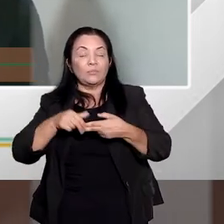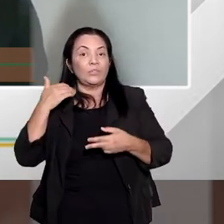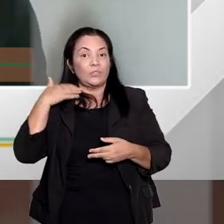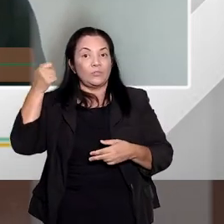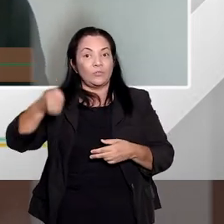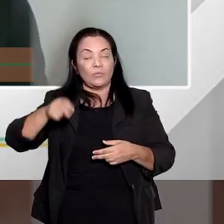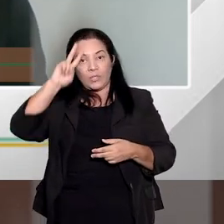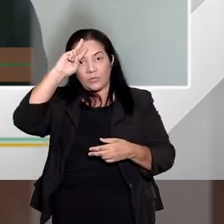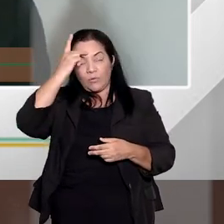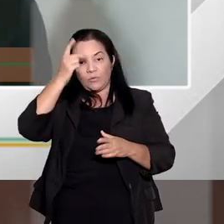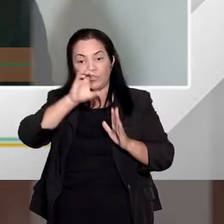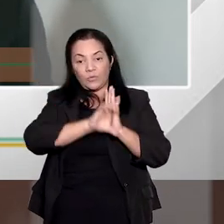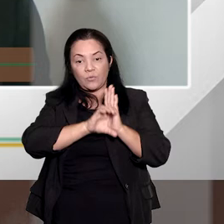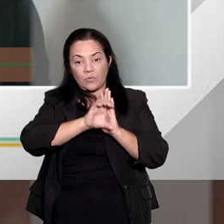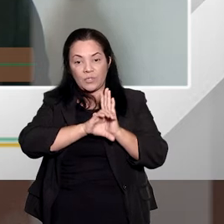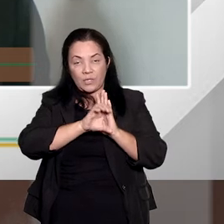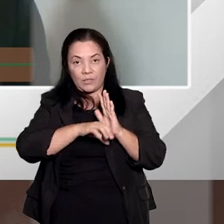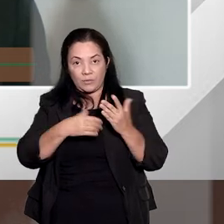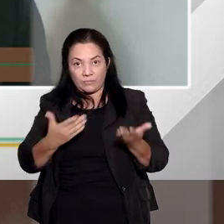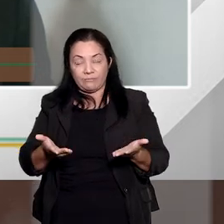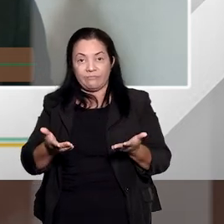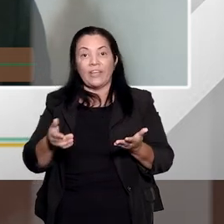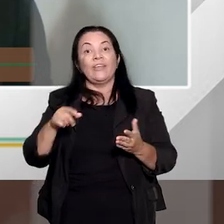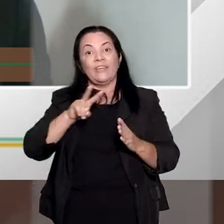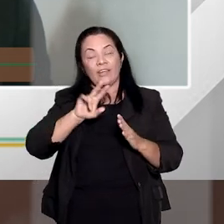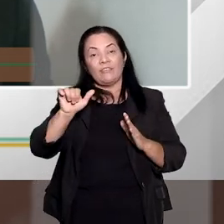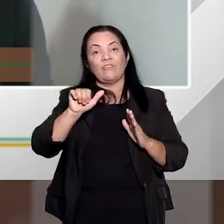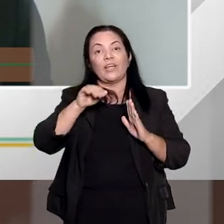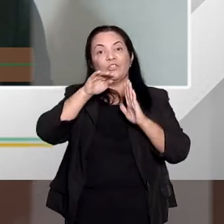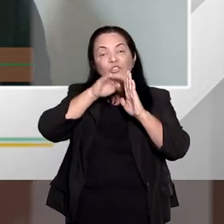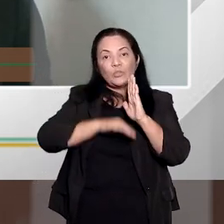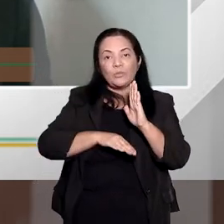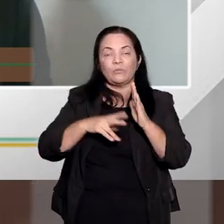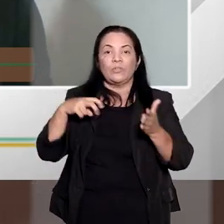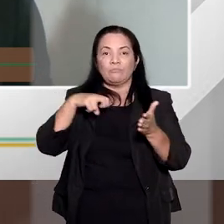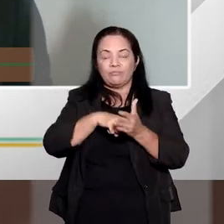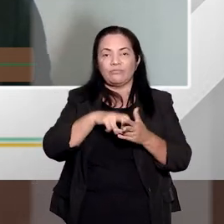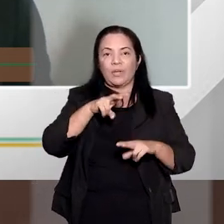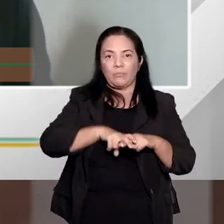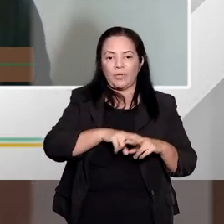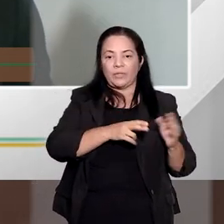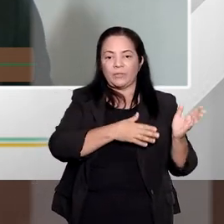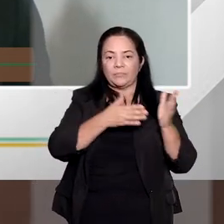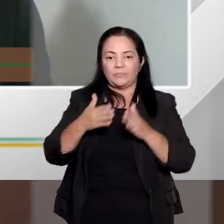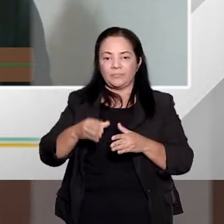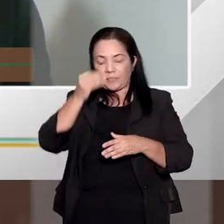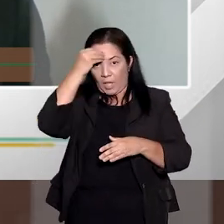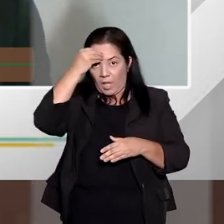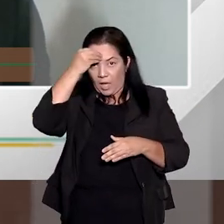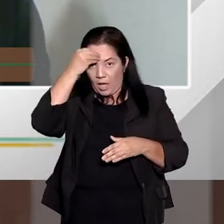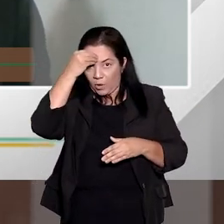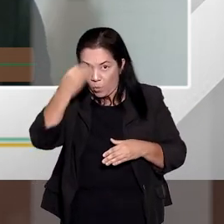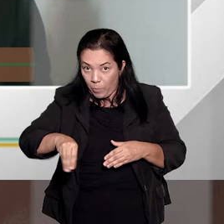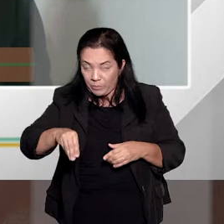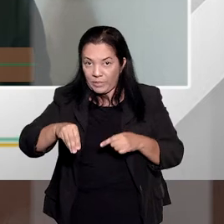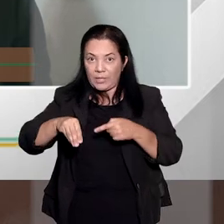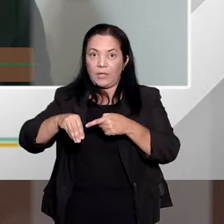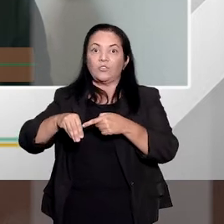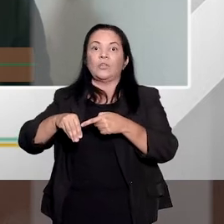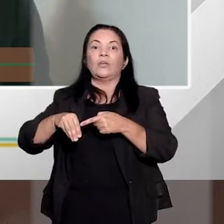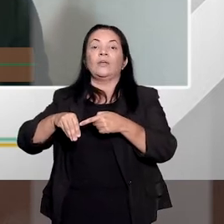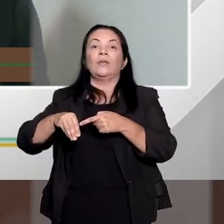do crime e depois lá na dosimetria da pena. Então, a questão da culpabilidade aqui na dosimetria da pena